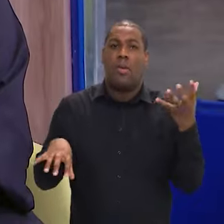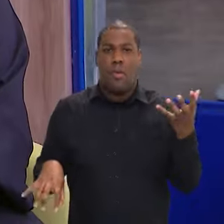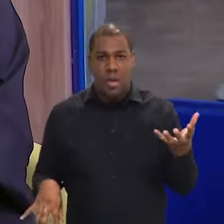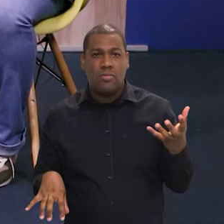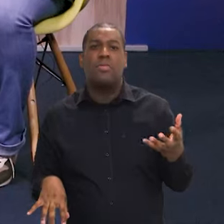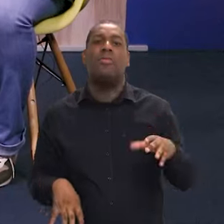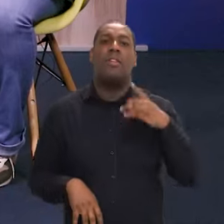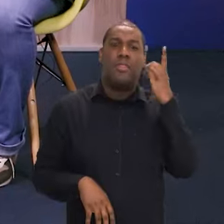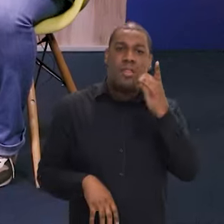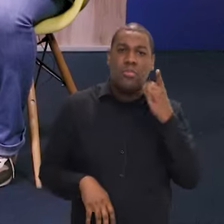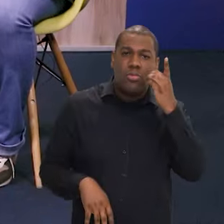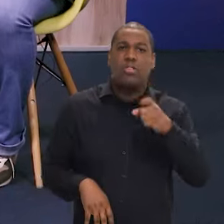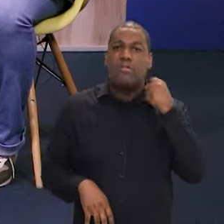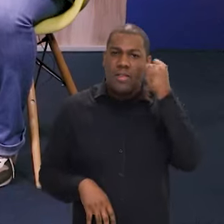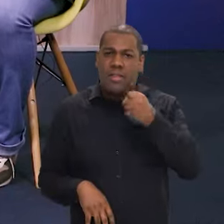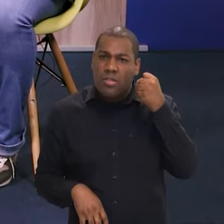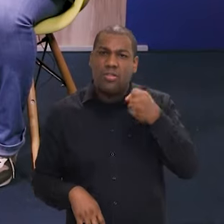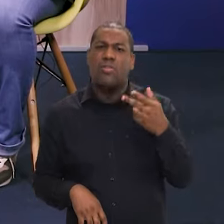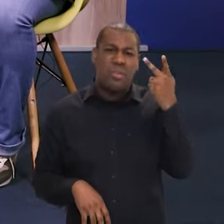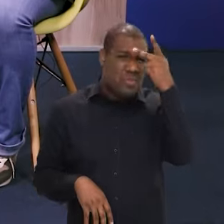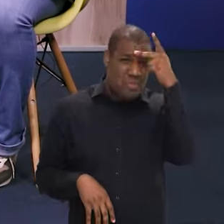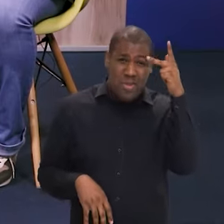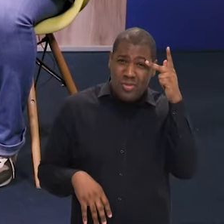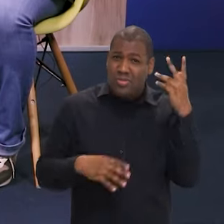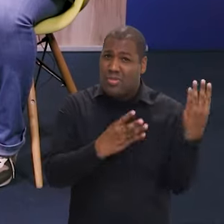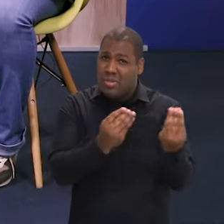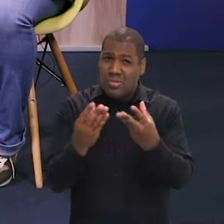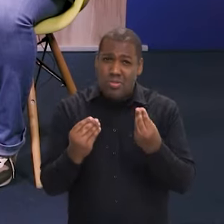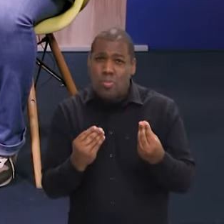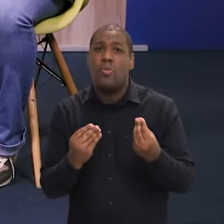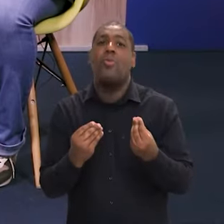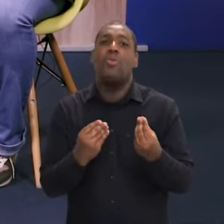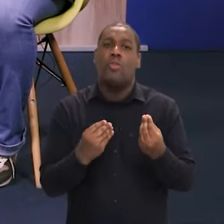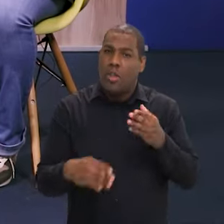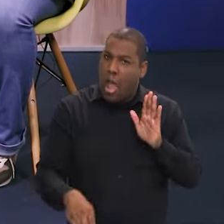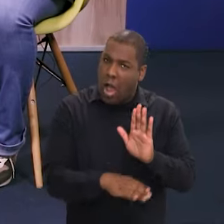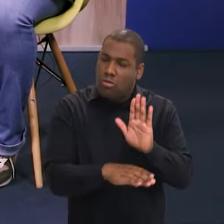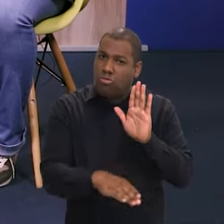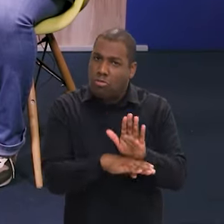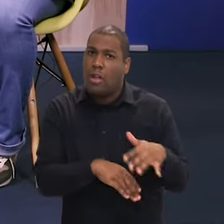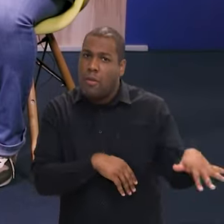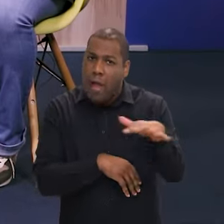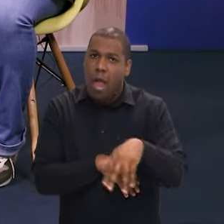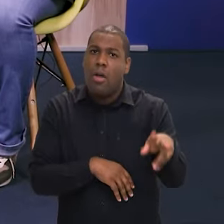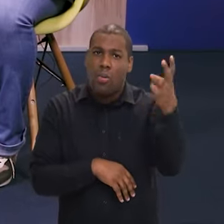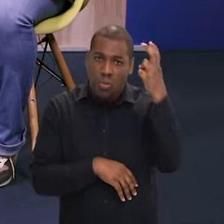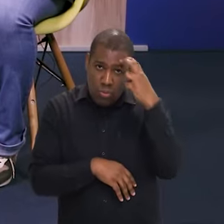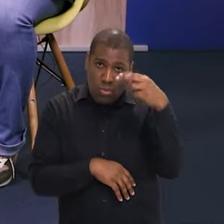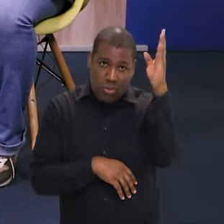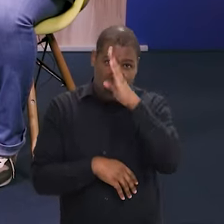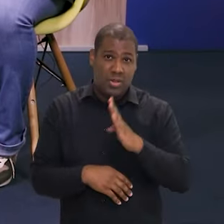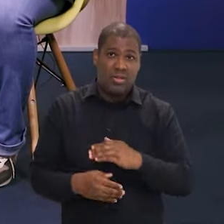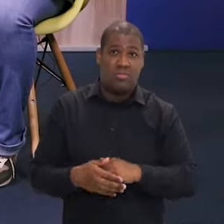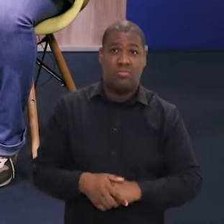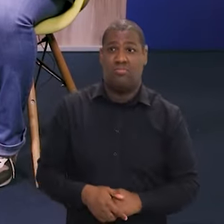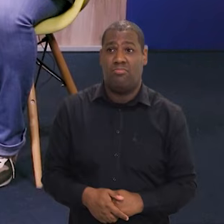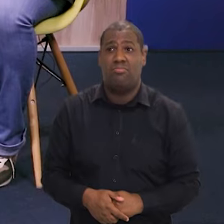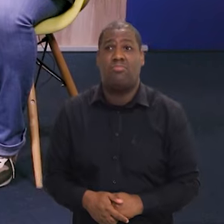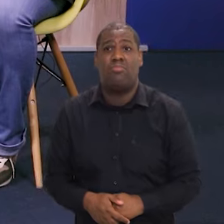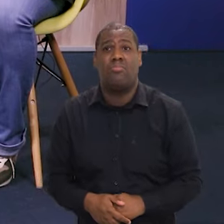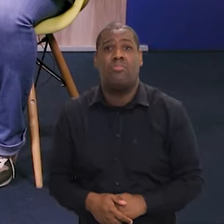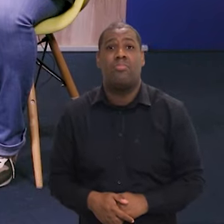Nacional, deputados, senadores, todos, muita gente se mobilizou para socorrer o setor. Nosso setor ficou